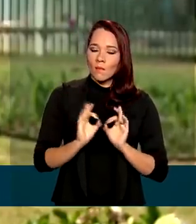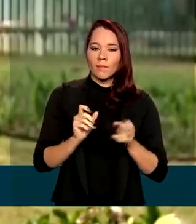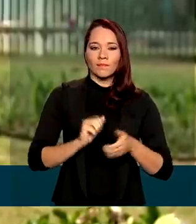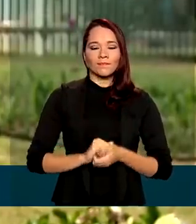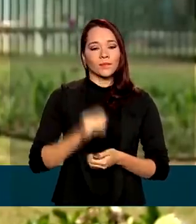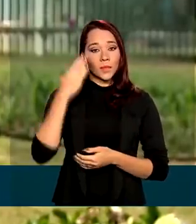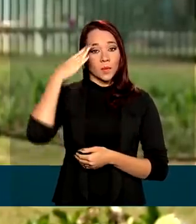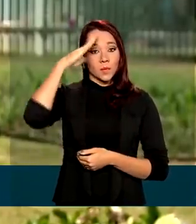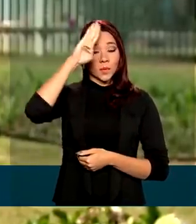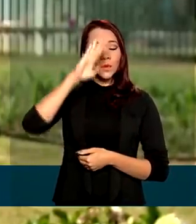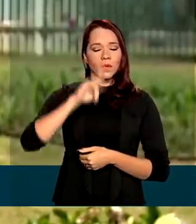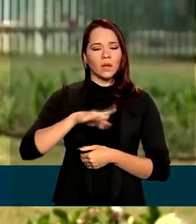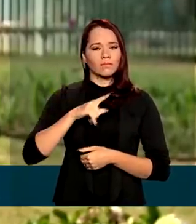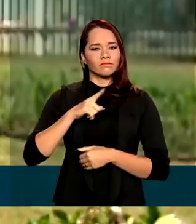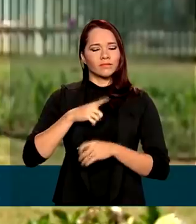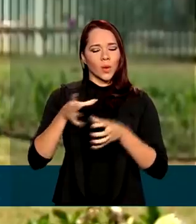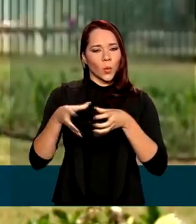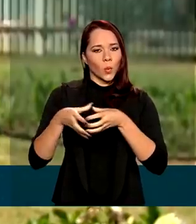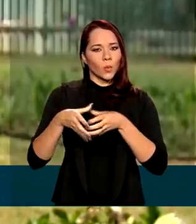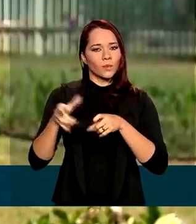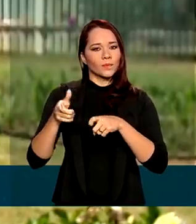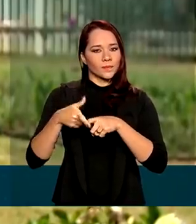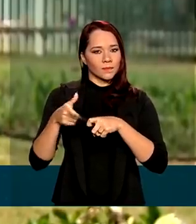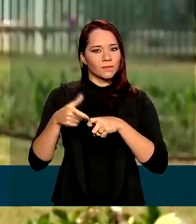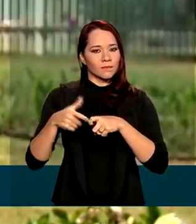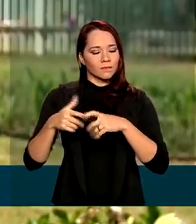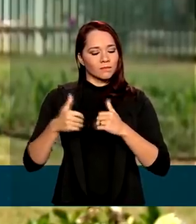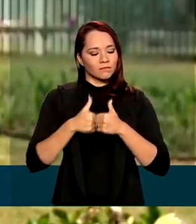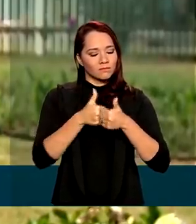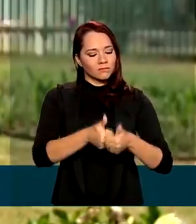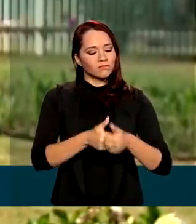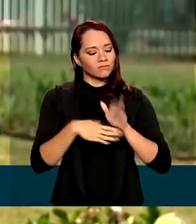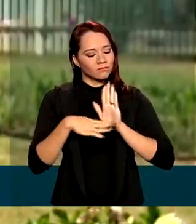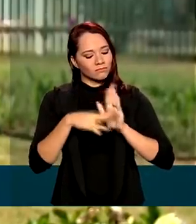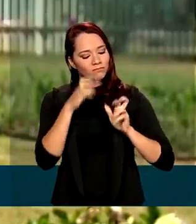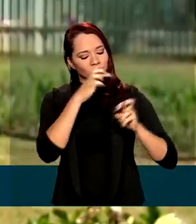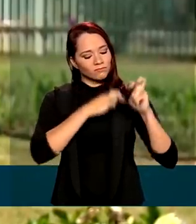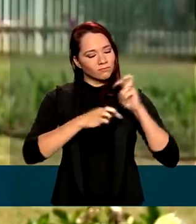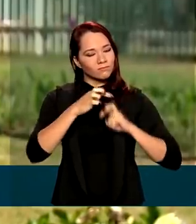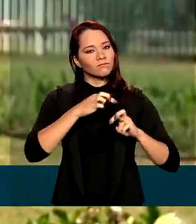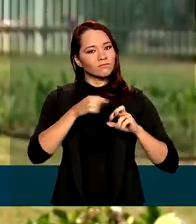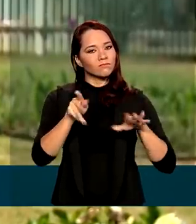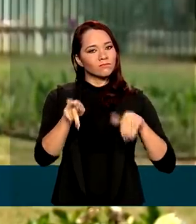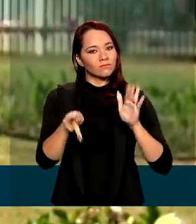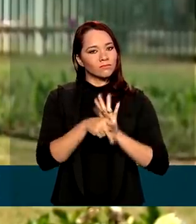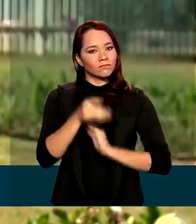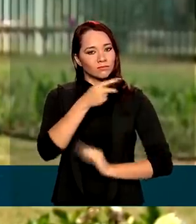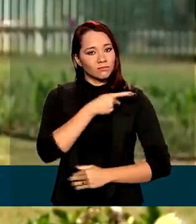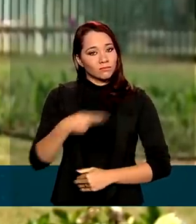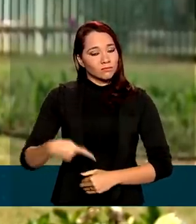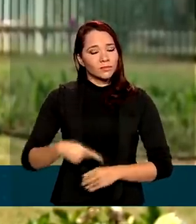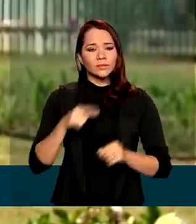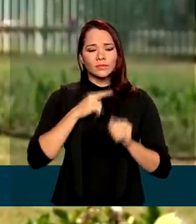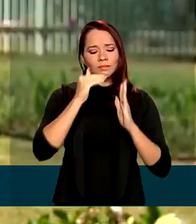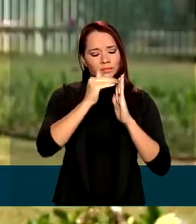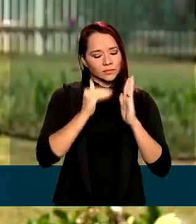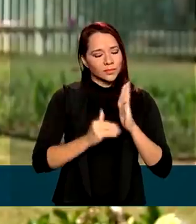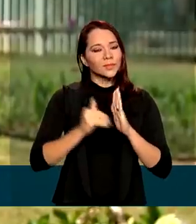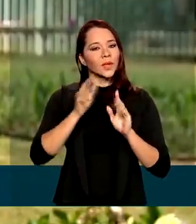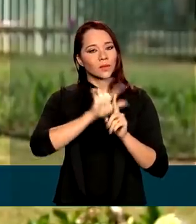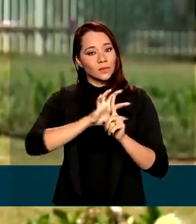Bolsonaro é acompanhado por uma equipe médica da presidência e segue os protocolos de